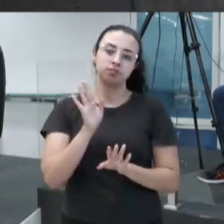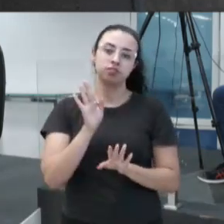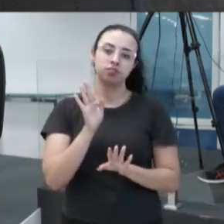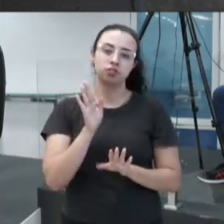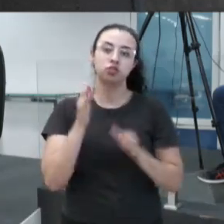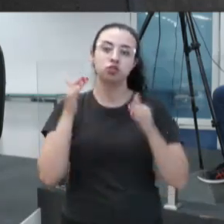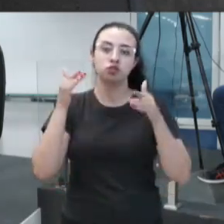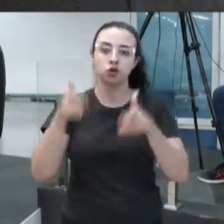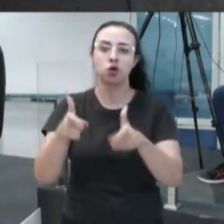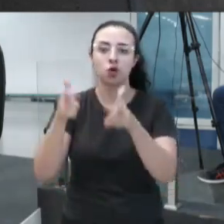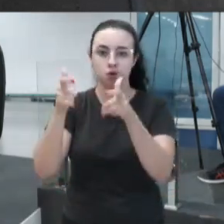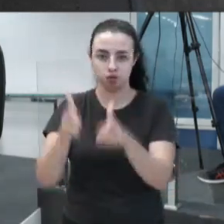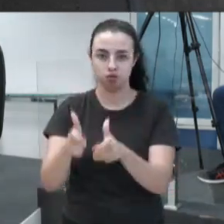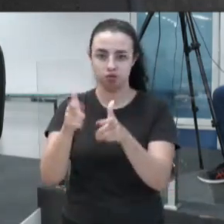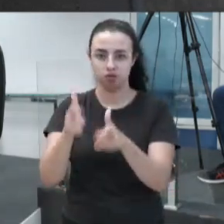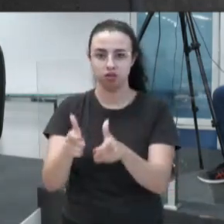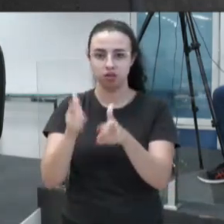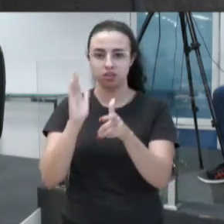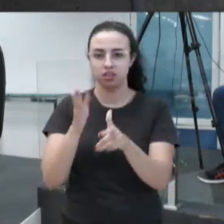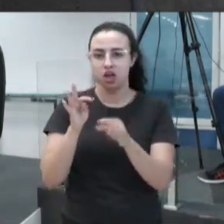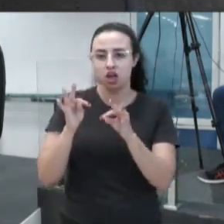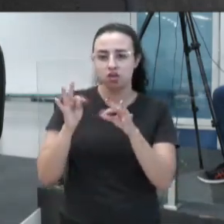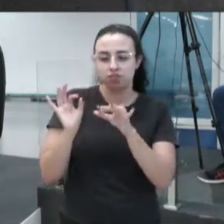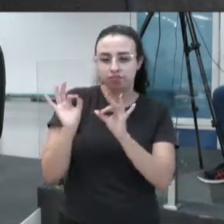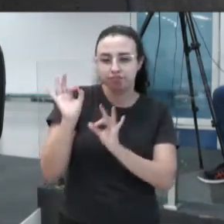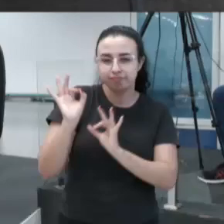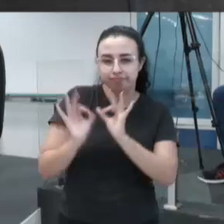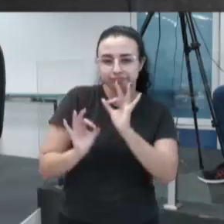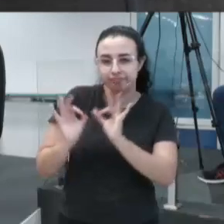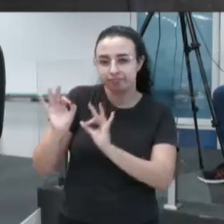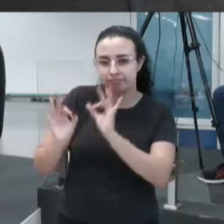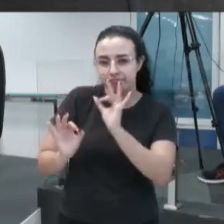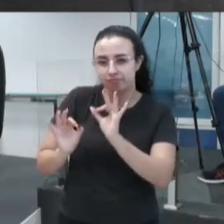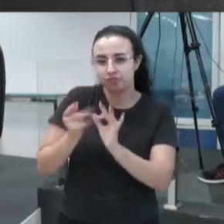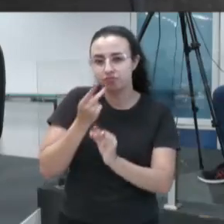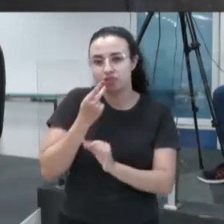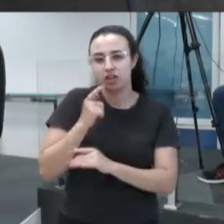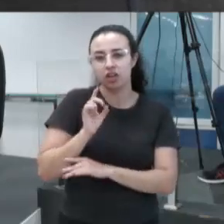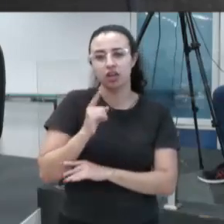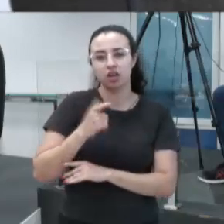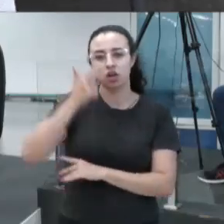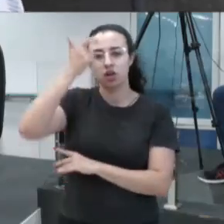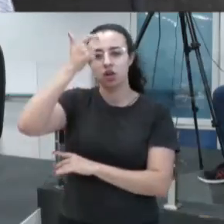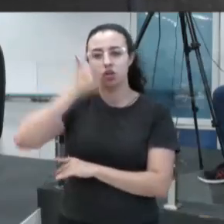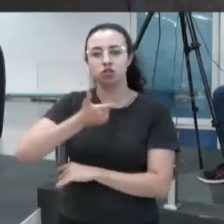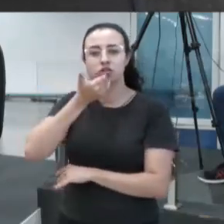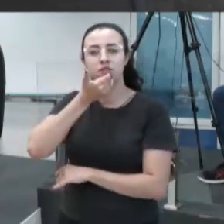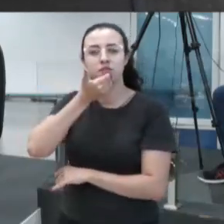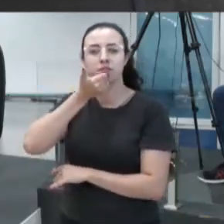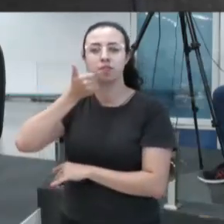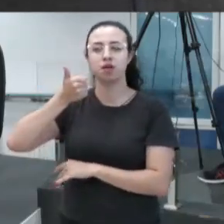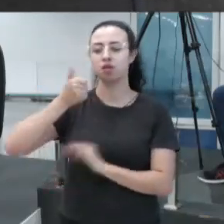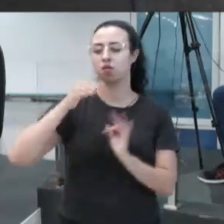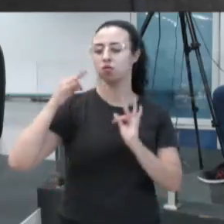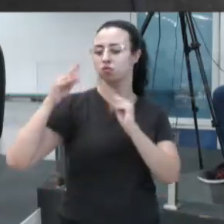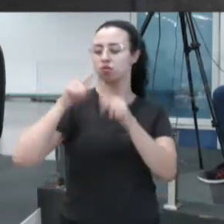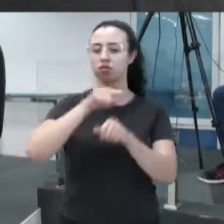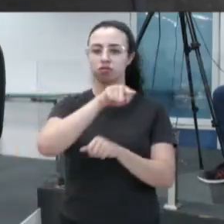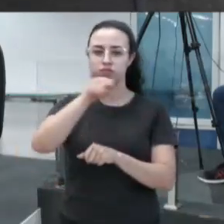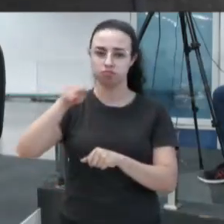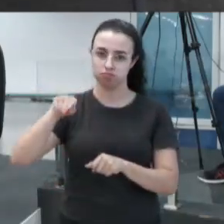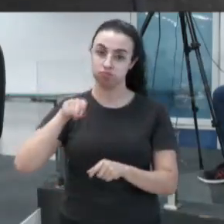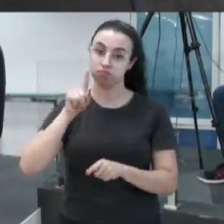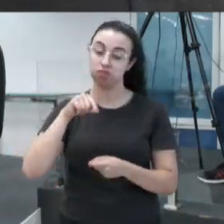local, já com tudo organizado, eu sou o pai da criança, e sou melhor do que todos vocês. É o que